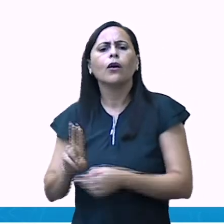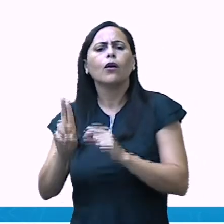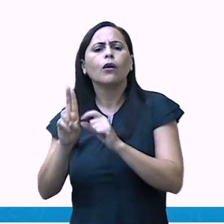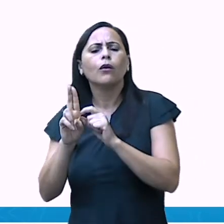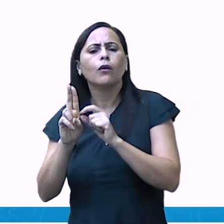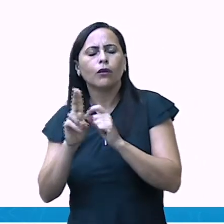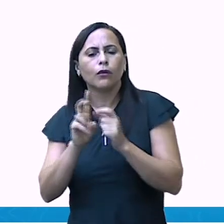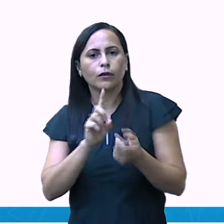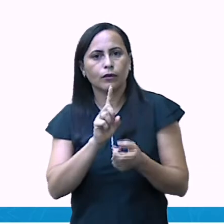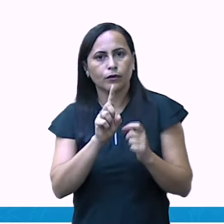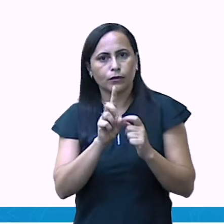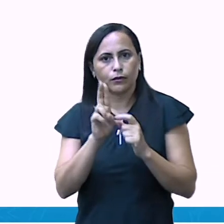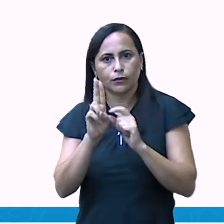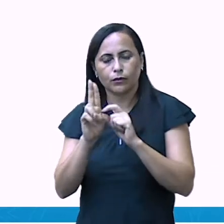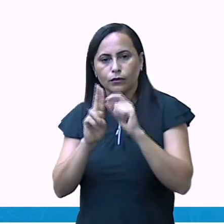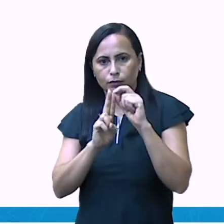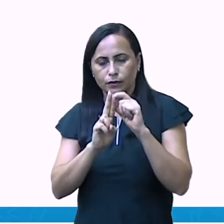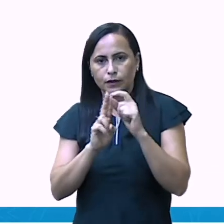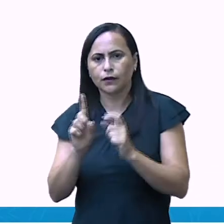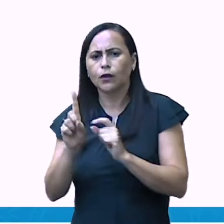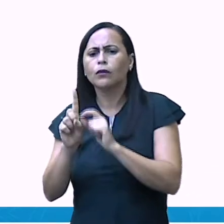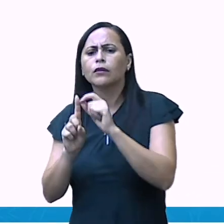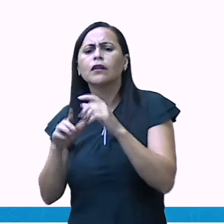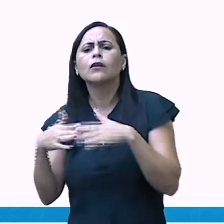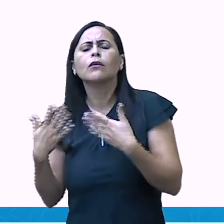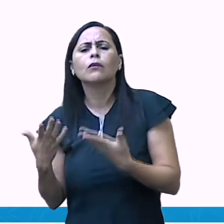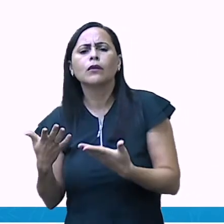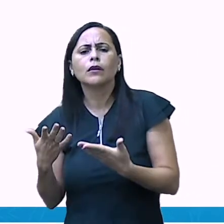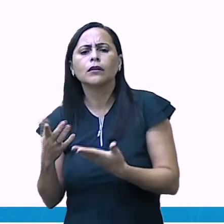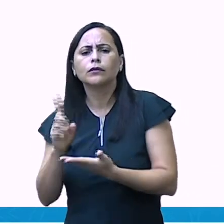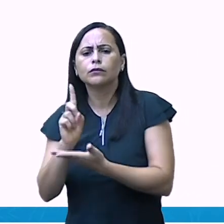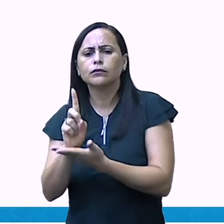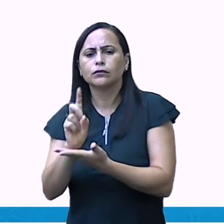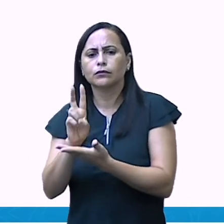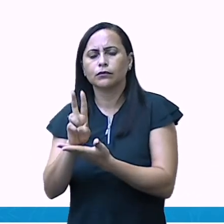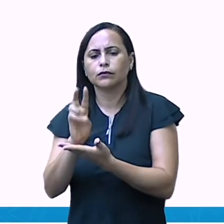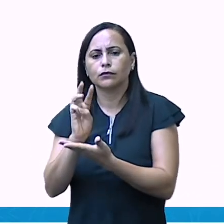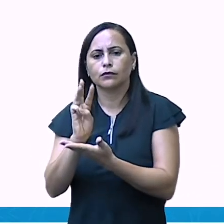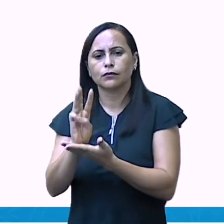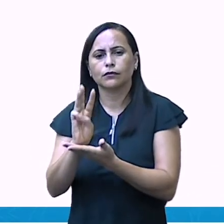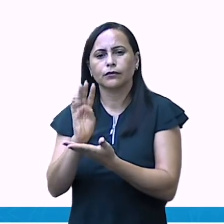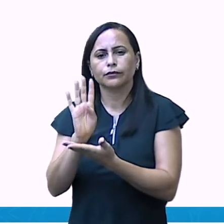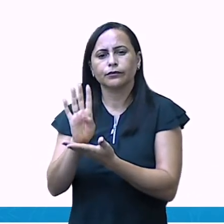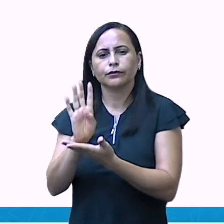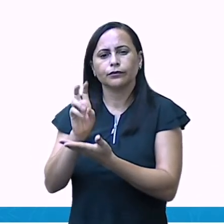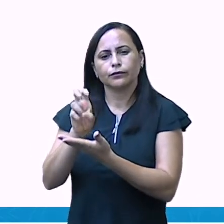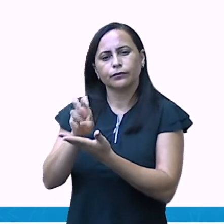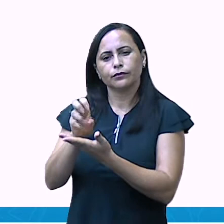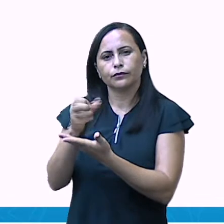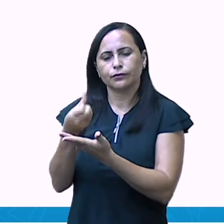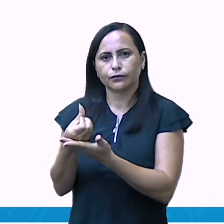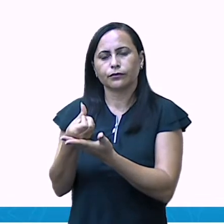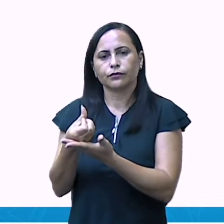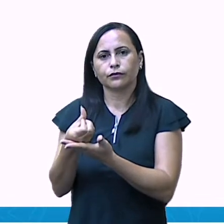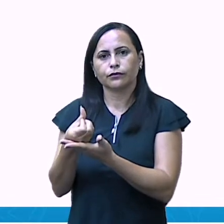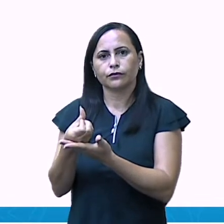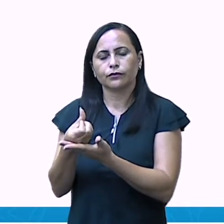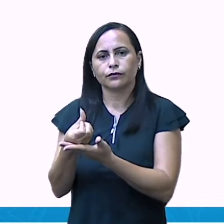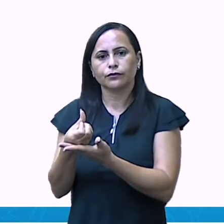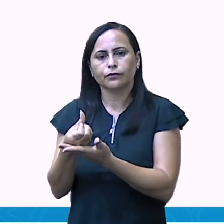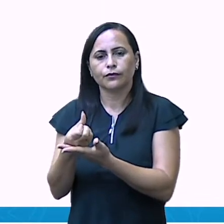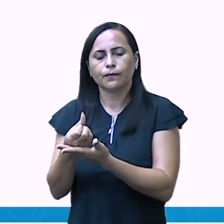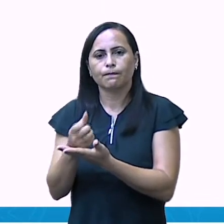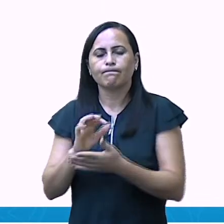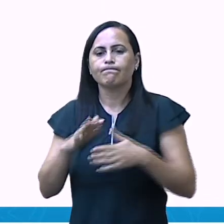Uma, duas, três, quatro, cinco, seis. Dez